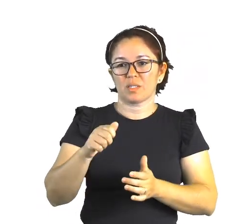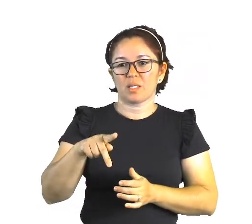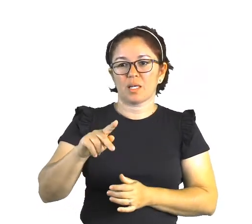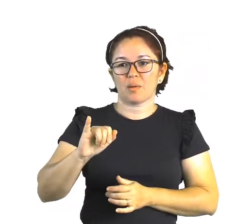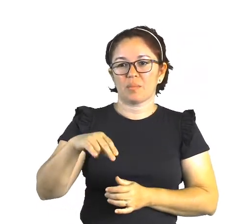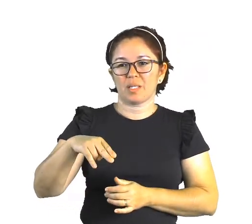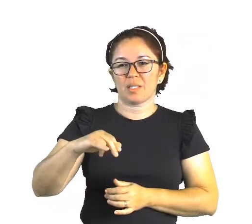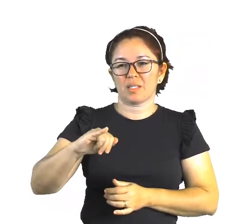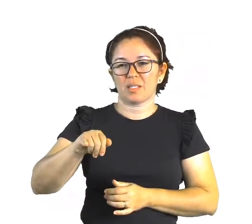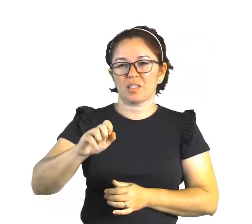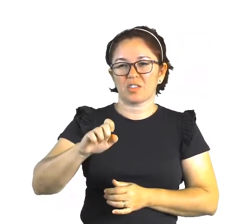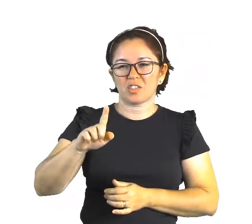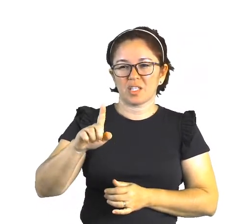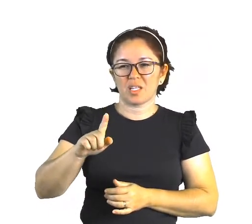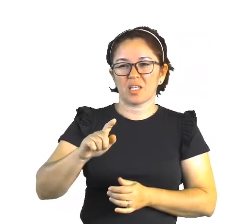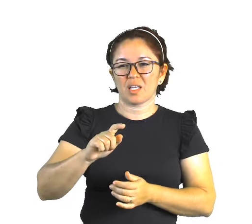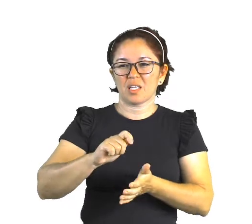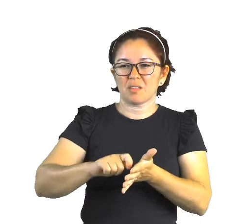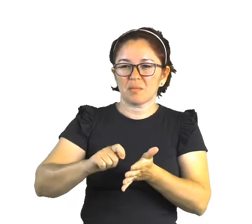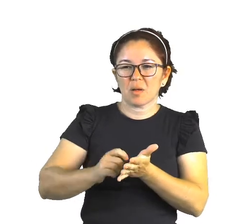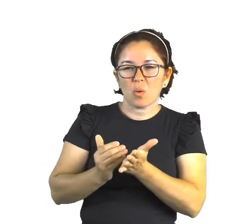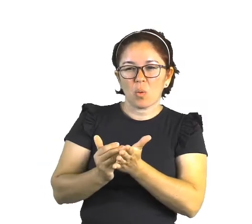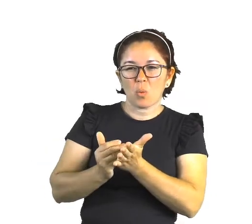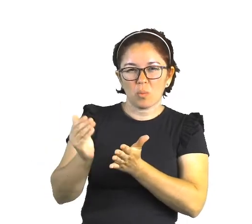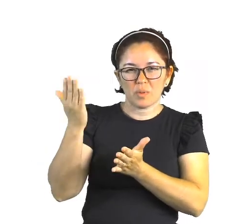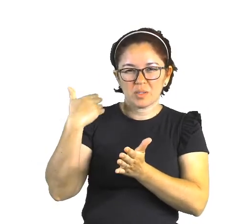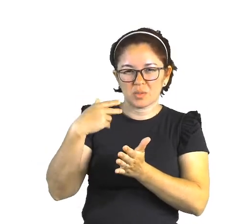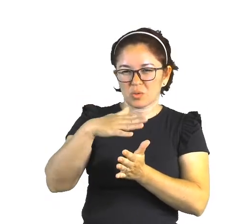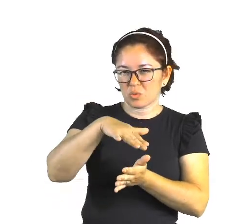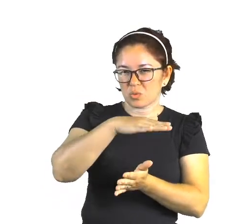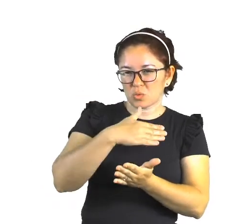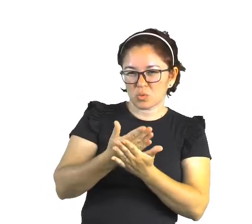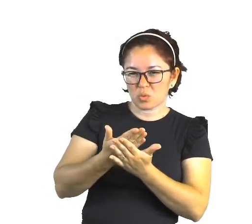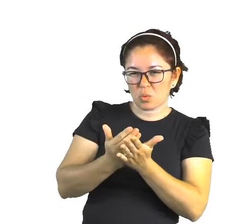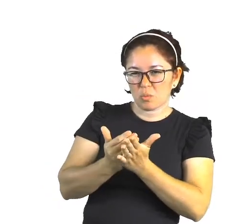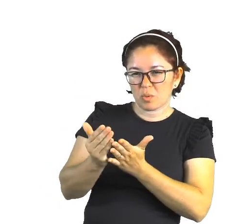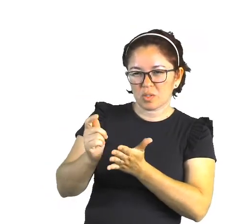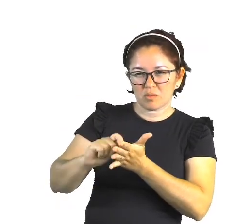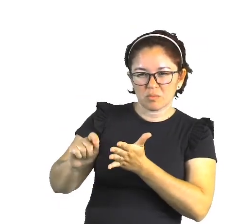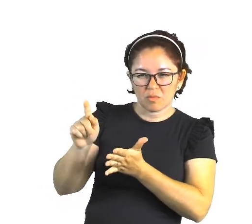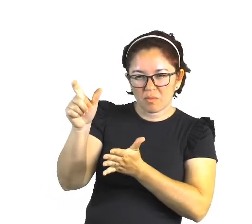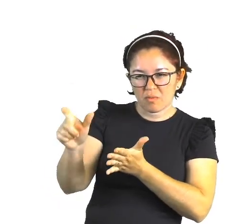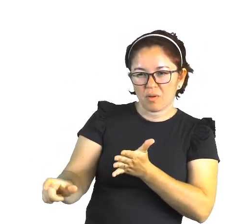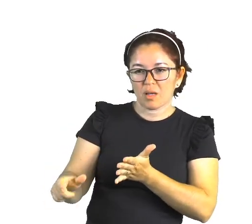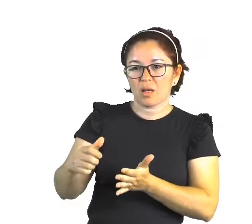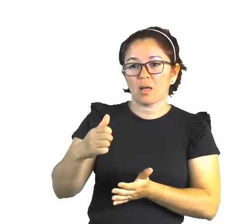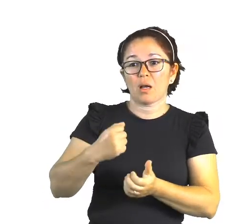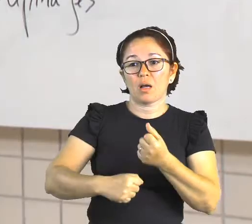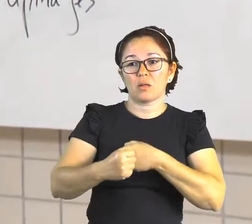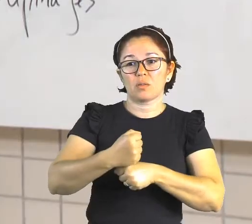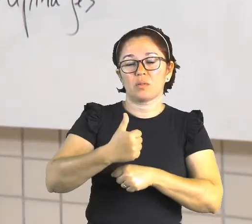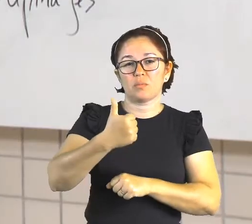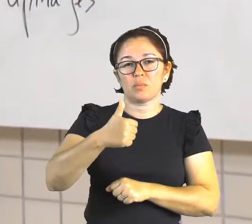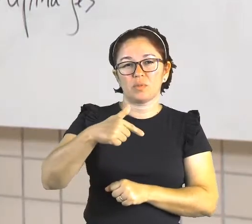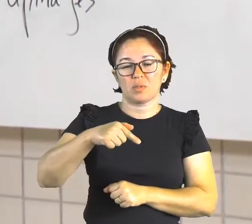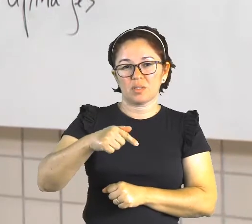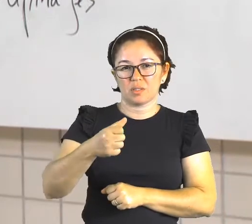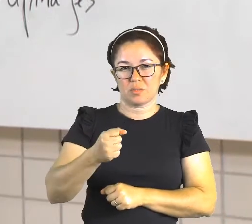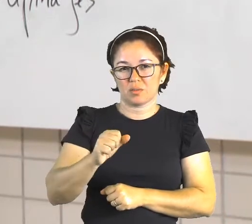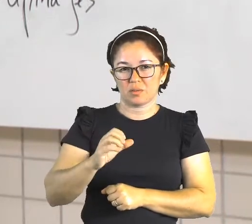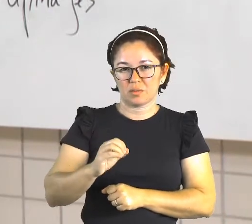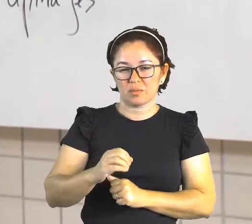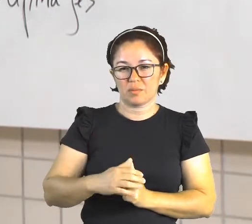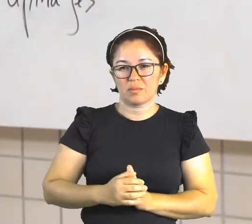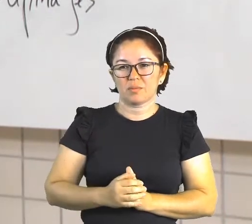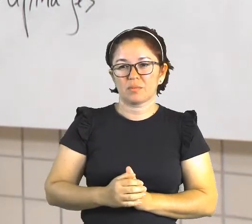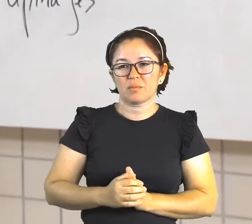Os Apinagés é uma tribo bem populosa. Os Apinagés têm como